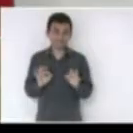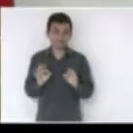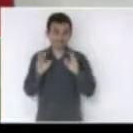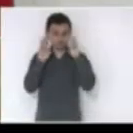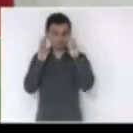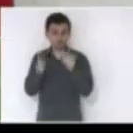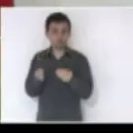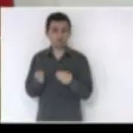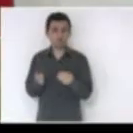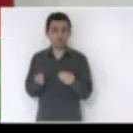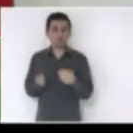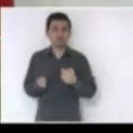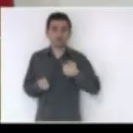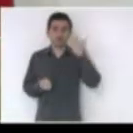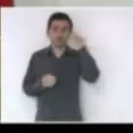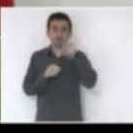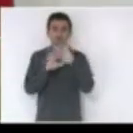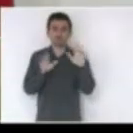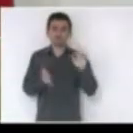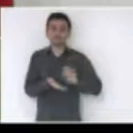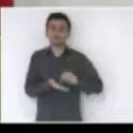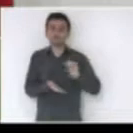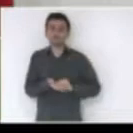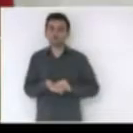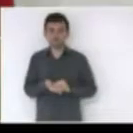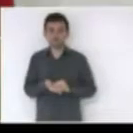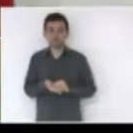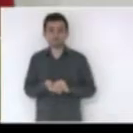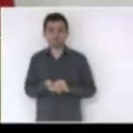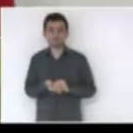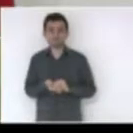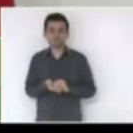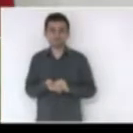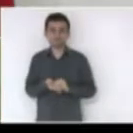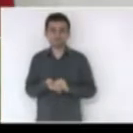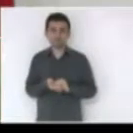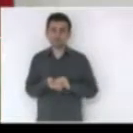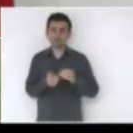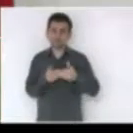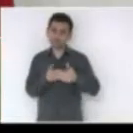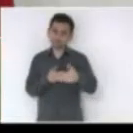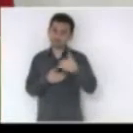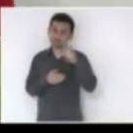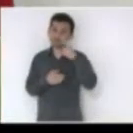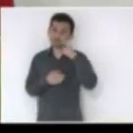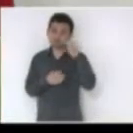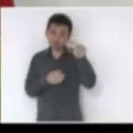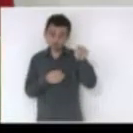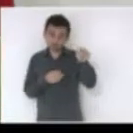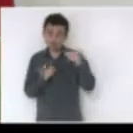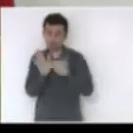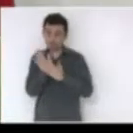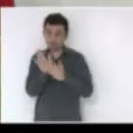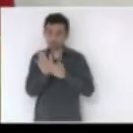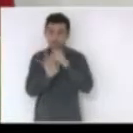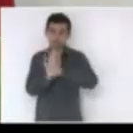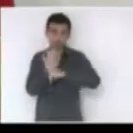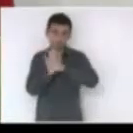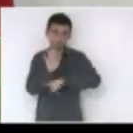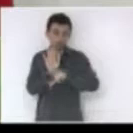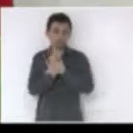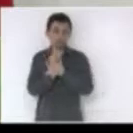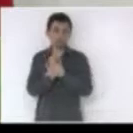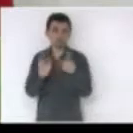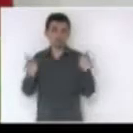eu entendo que o governo e nós todos ficamos em débito com vossa excelência e isso pode ser proposto por vossa excelência através de um projeto de lei